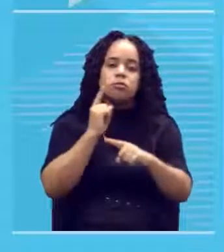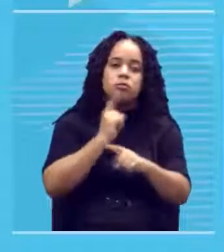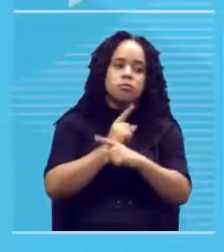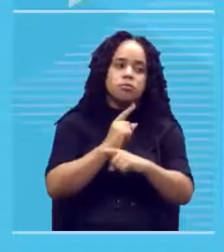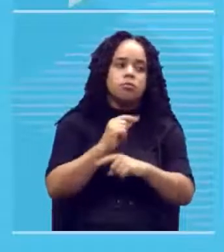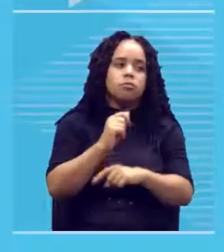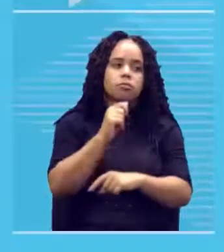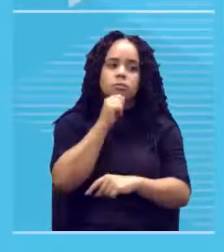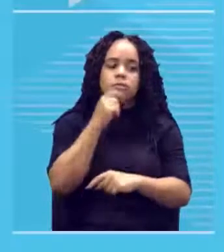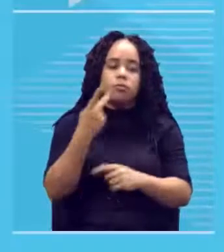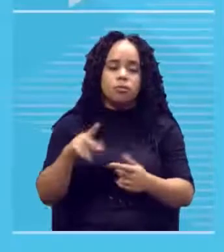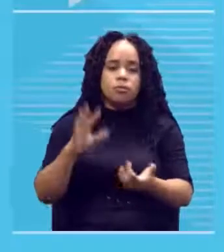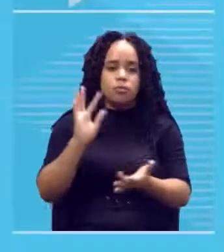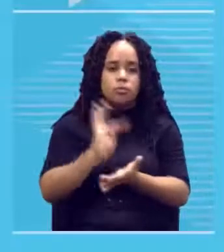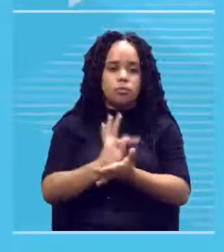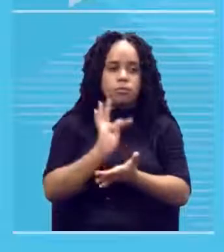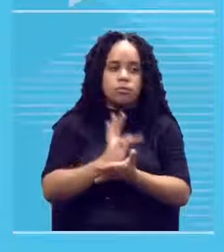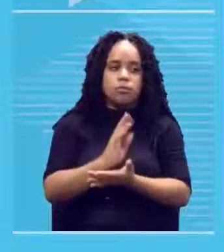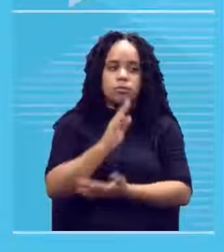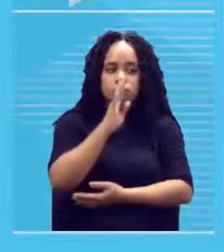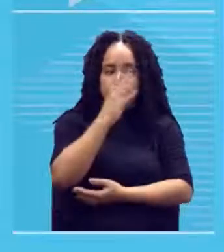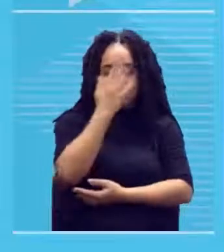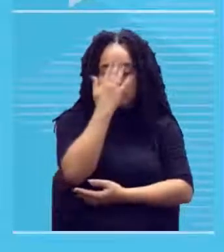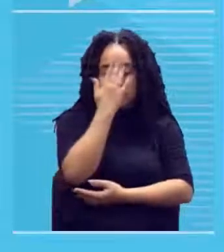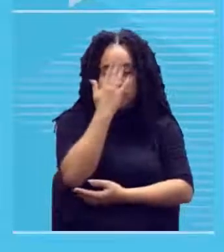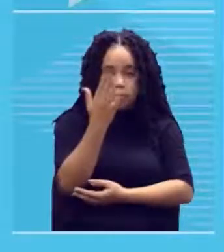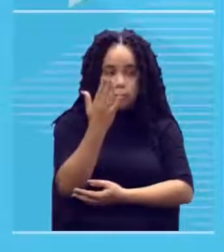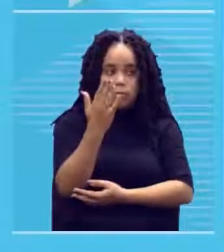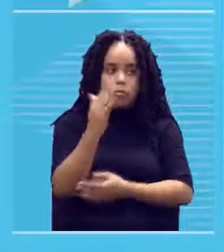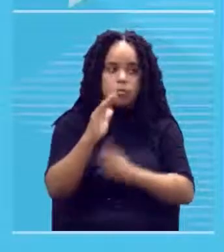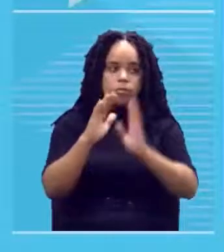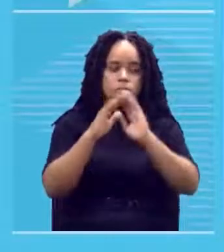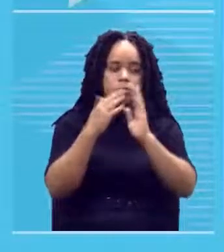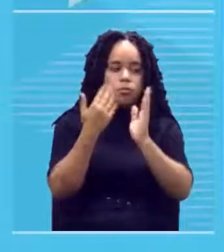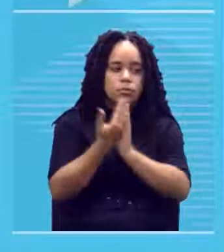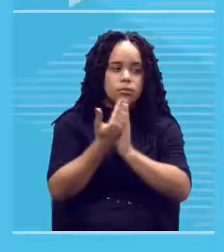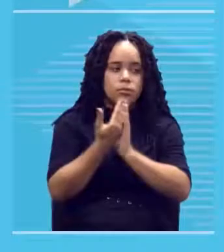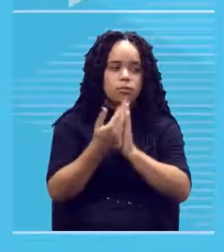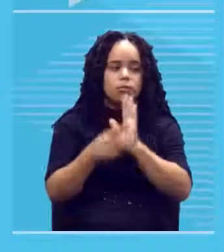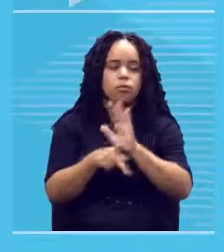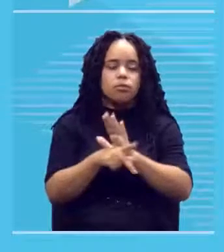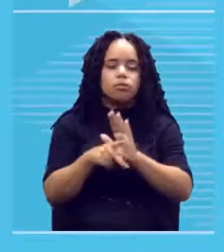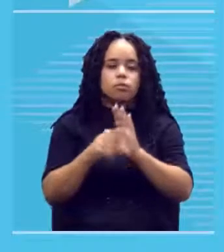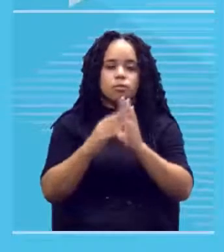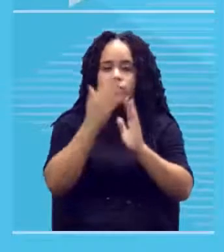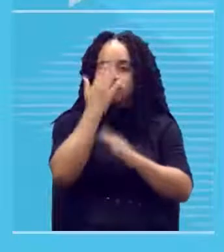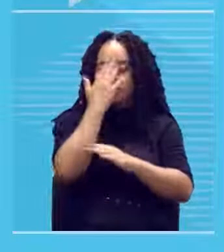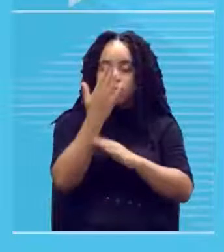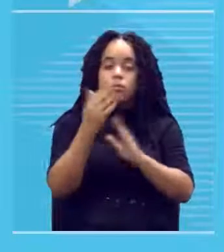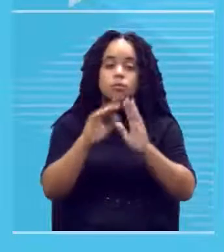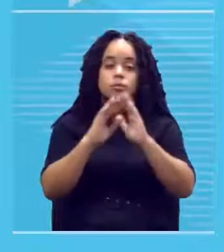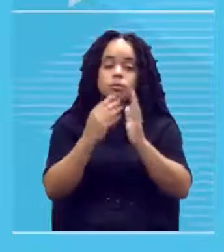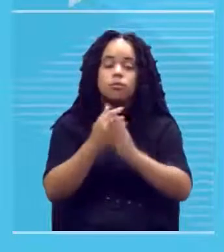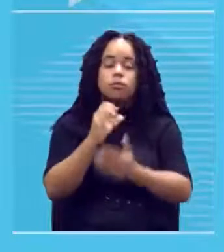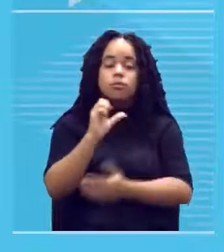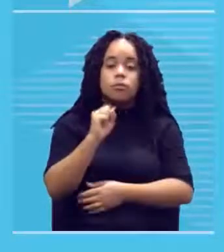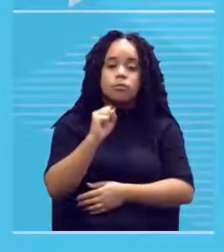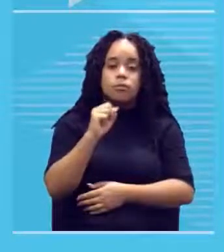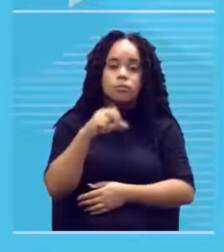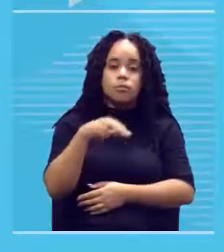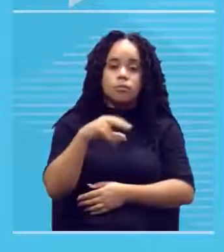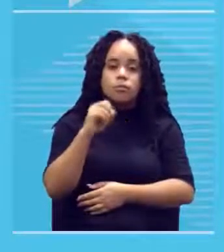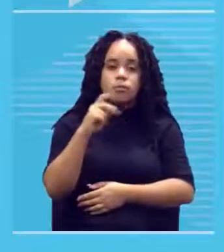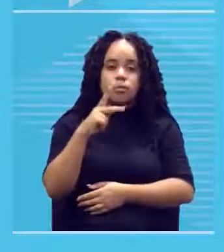Nonato Oliveira na frente do colégio do antigo colégio Sinopse que não existe mais e da